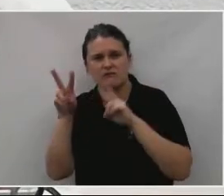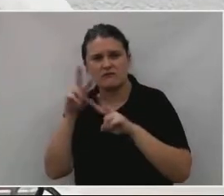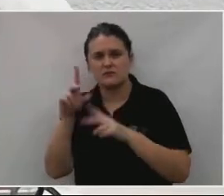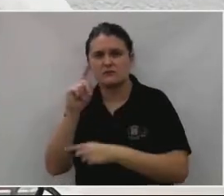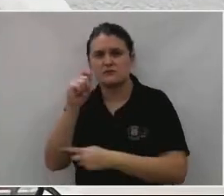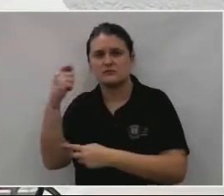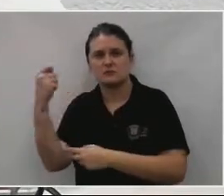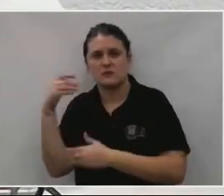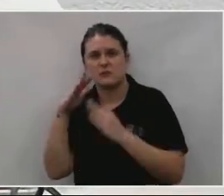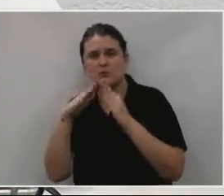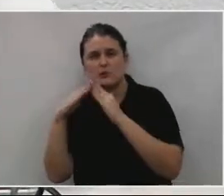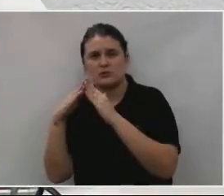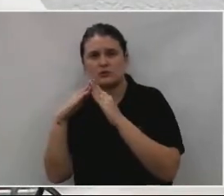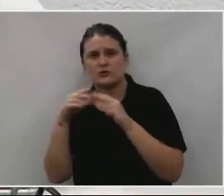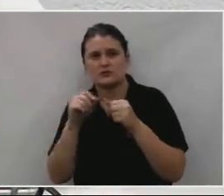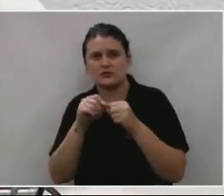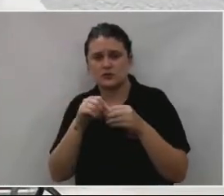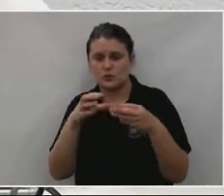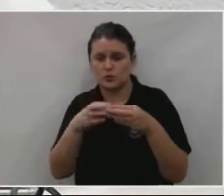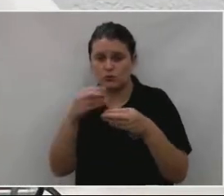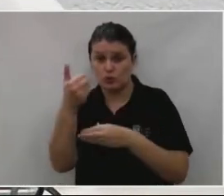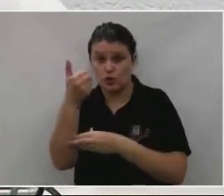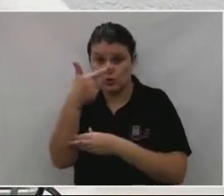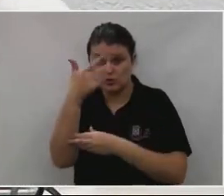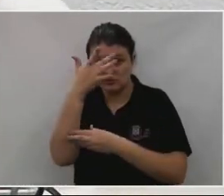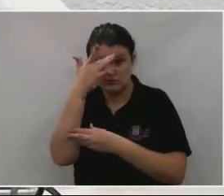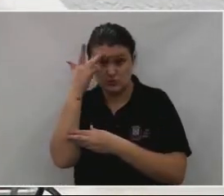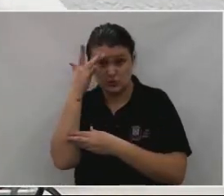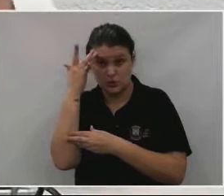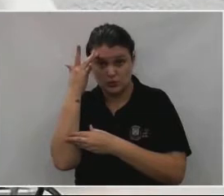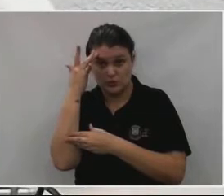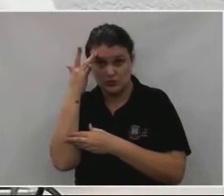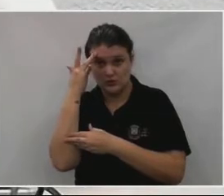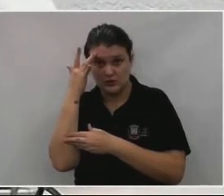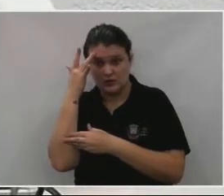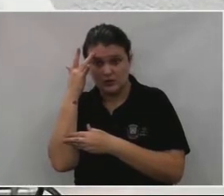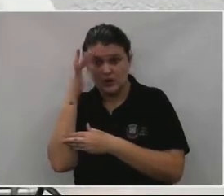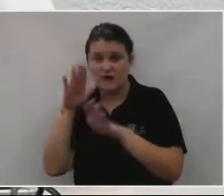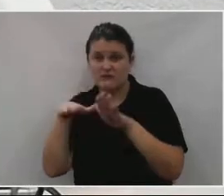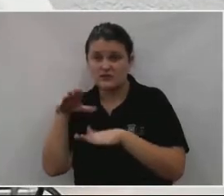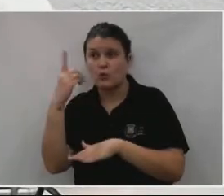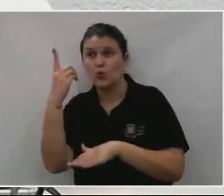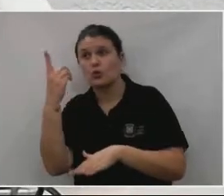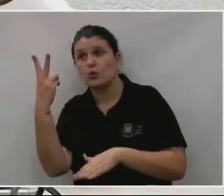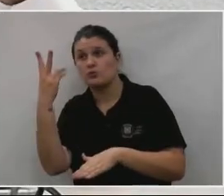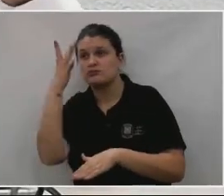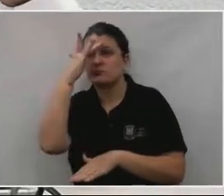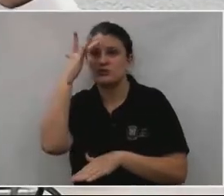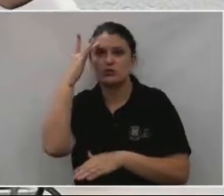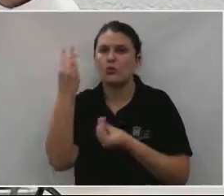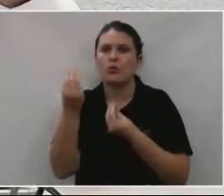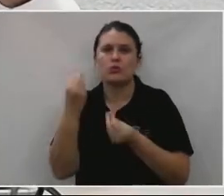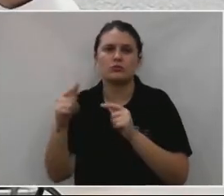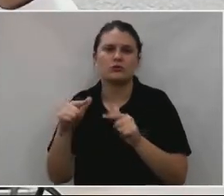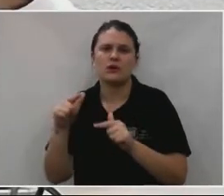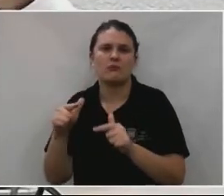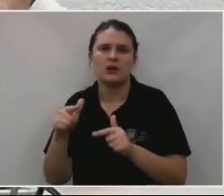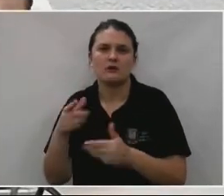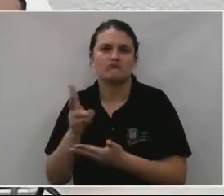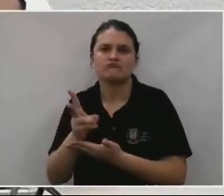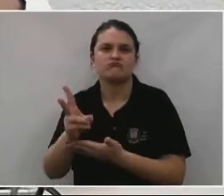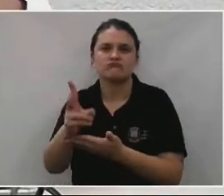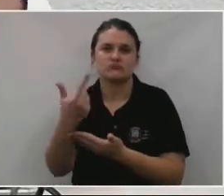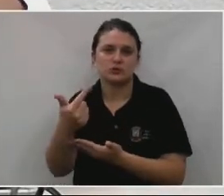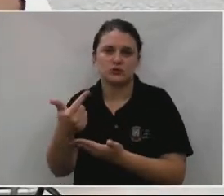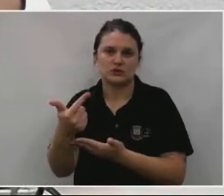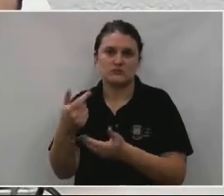moradores que você forma uma chapa com no mínimo 12, mas no final fica em um, em dois. E aí como você vai trabalhar? Então